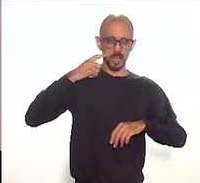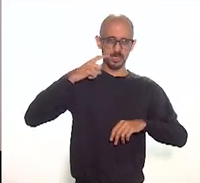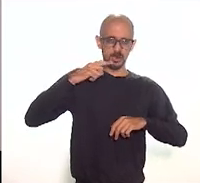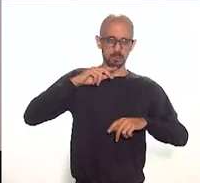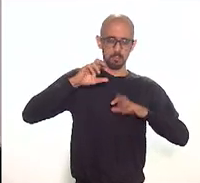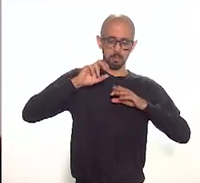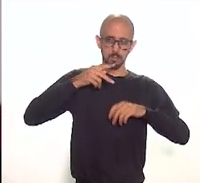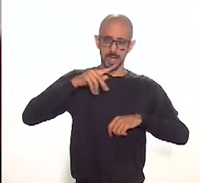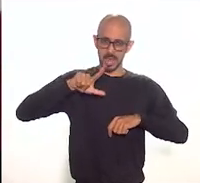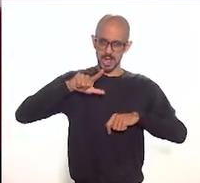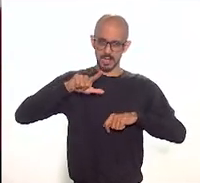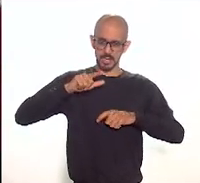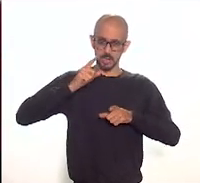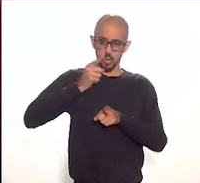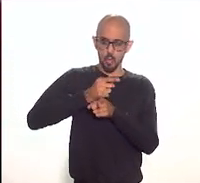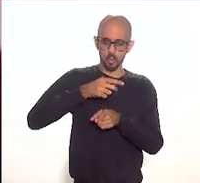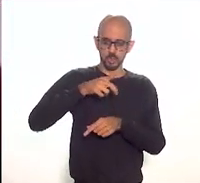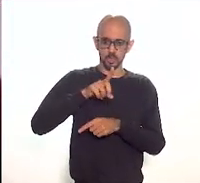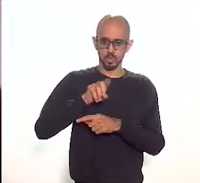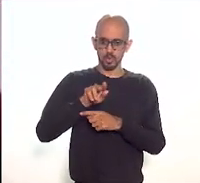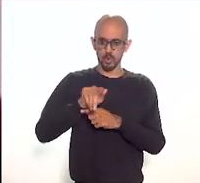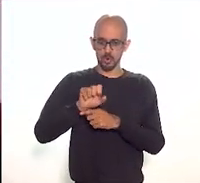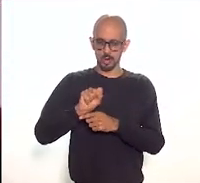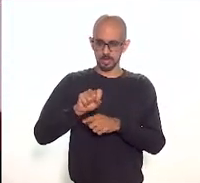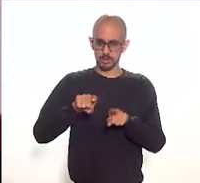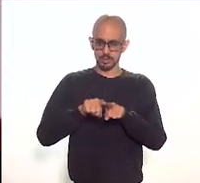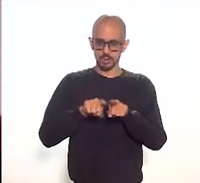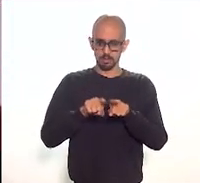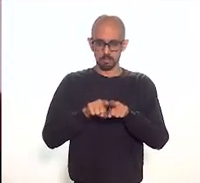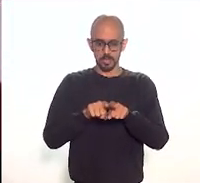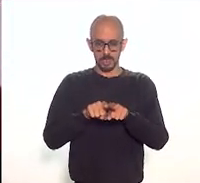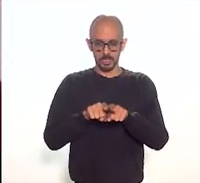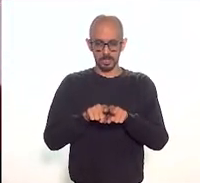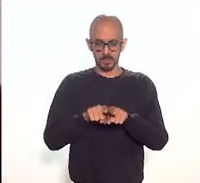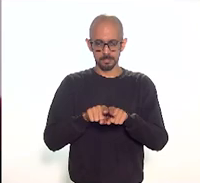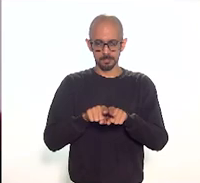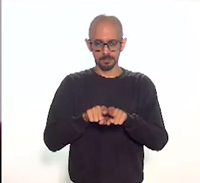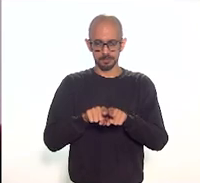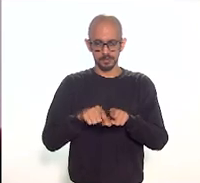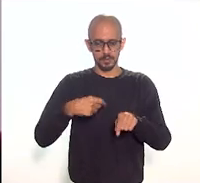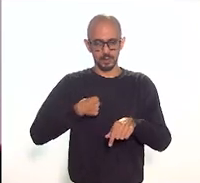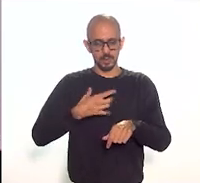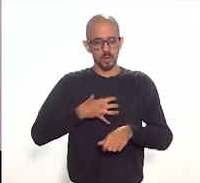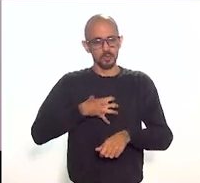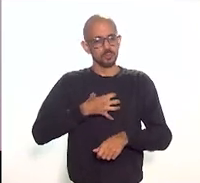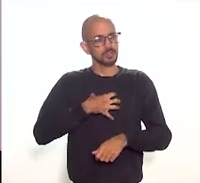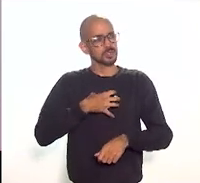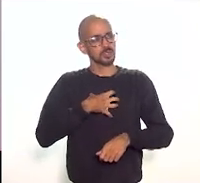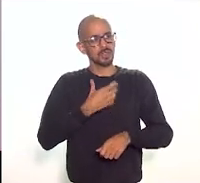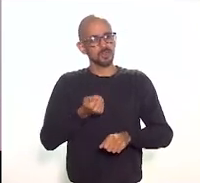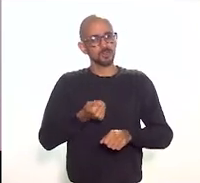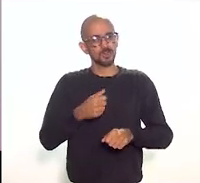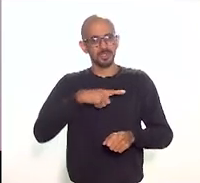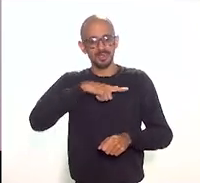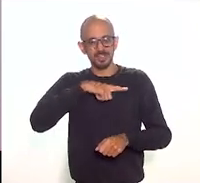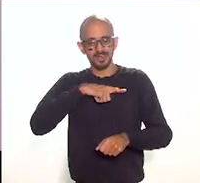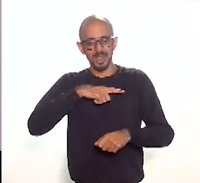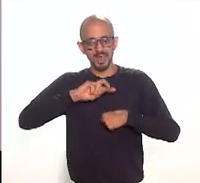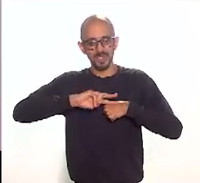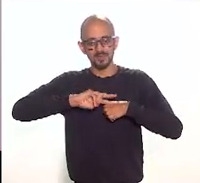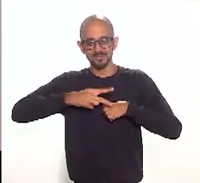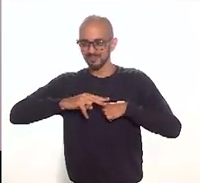elaboram e levam esse projeto ao deputado Pedro Paulo com uma certa vaidade eu reconheço o destobramento das